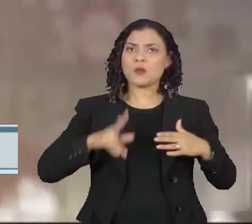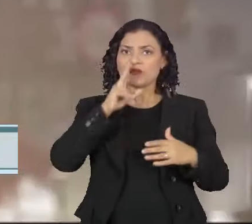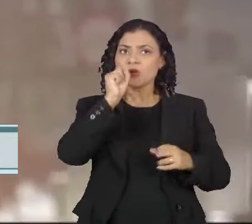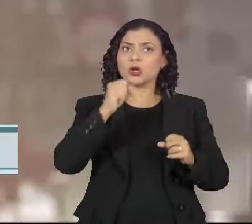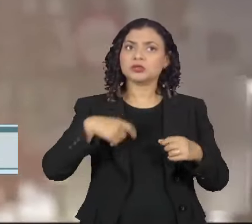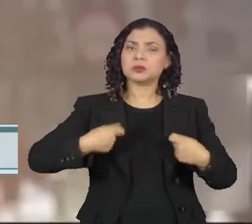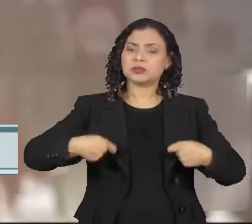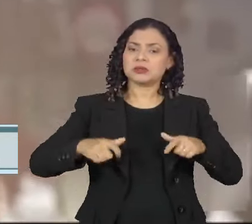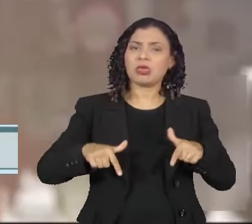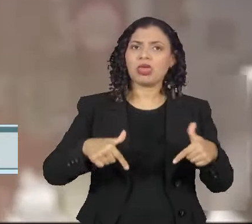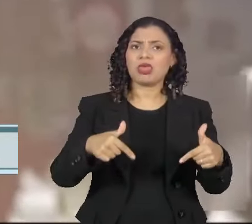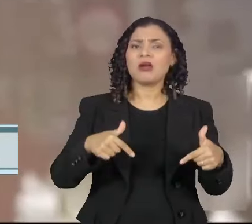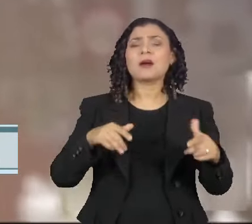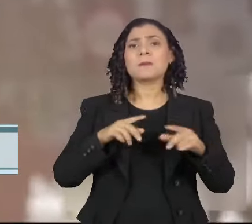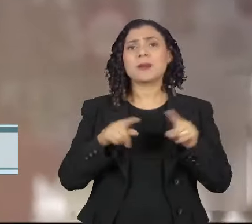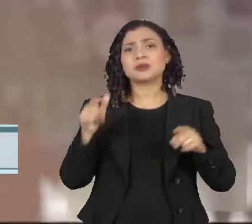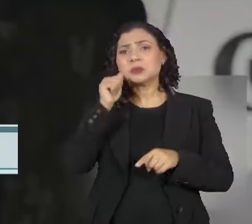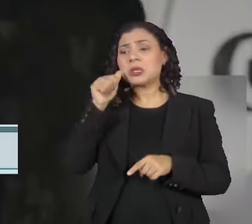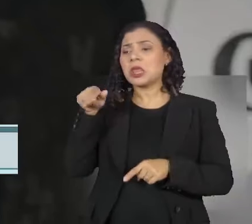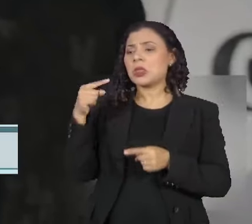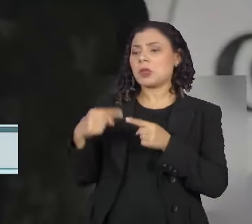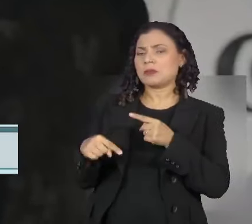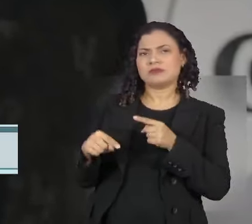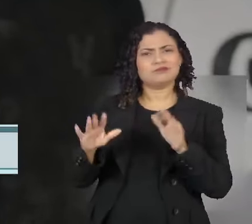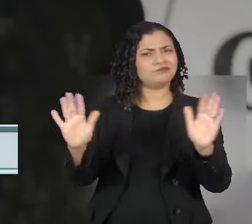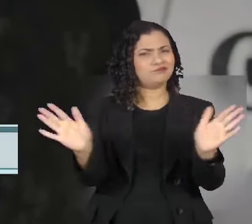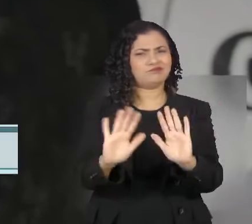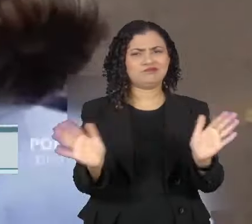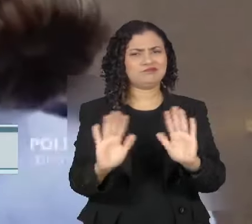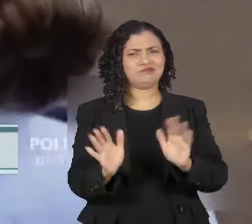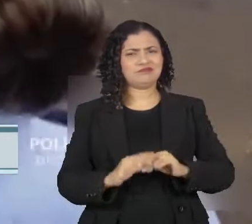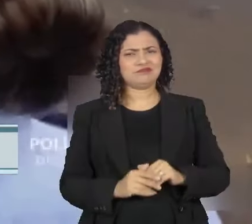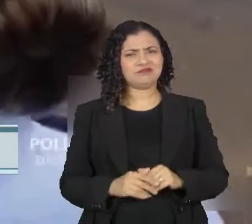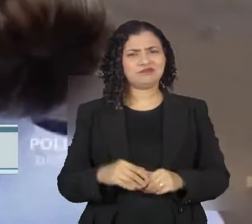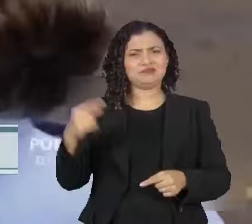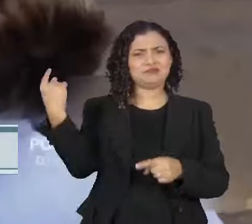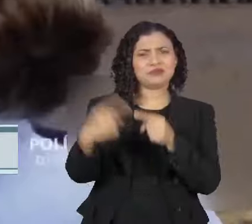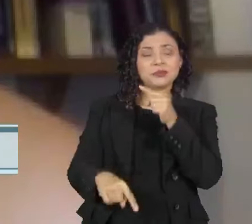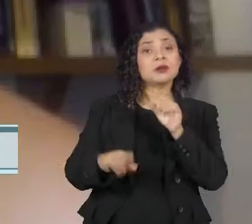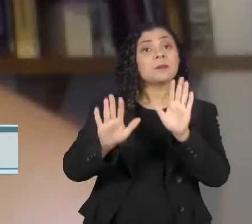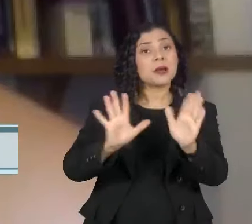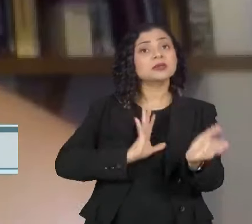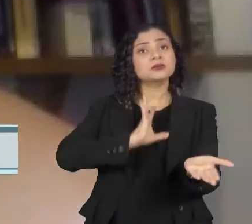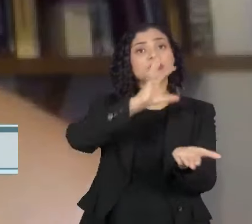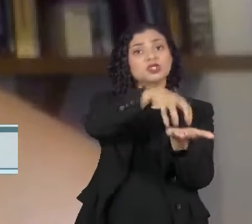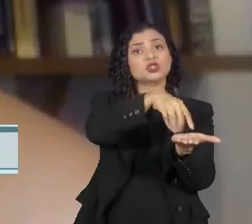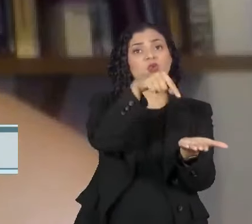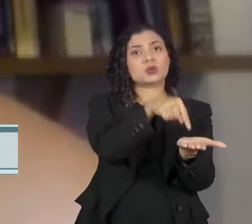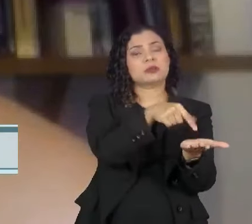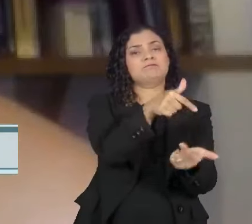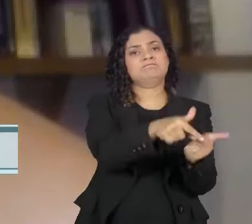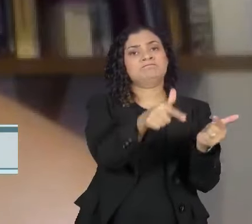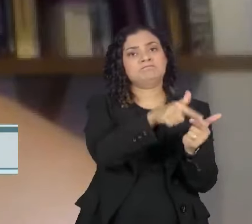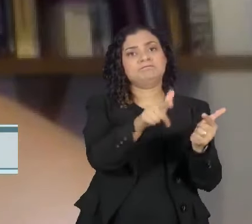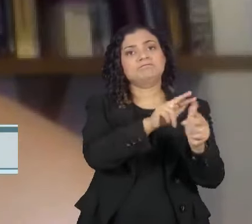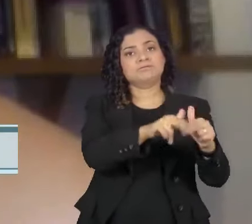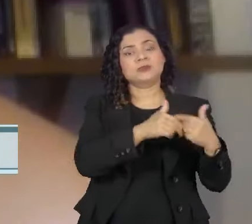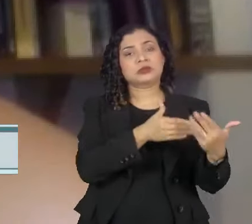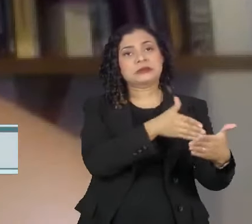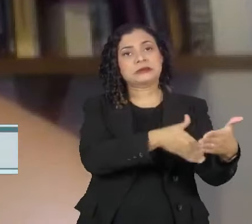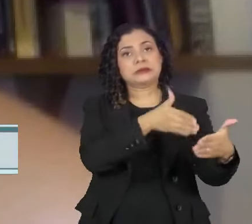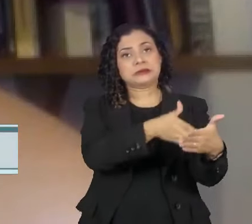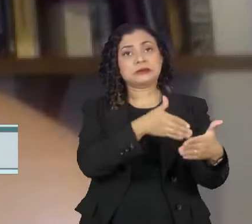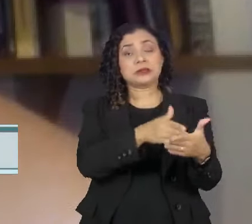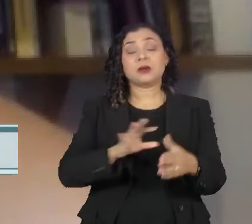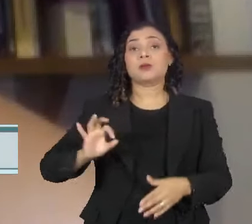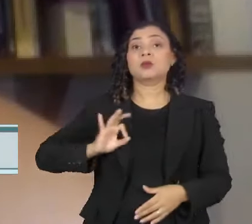incompatível com o gênero feminino, existem entraves institucionais. É praxe das polícias